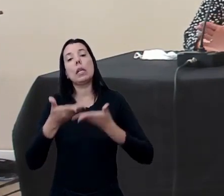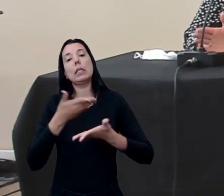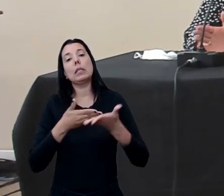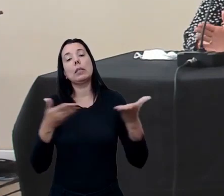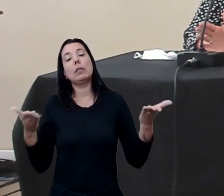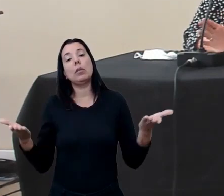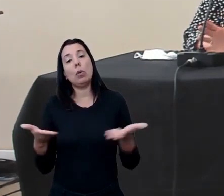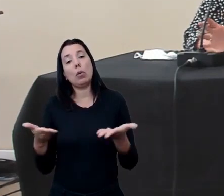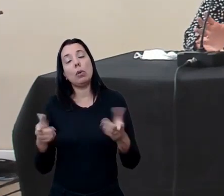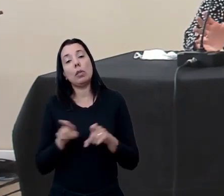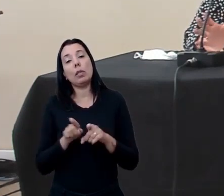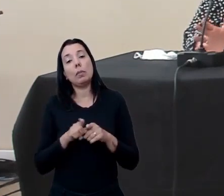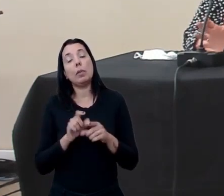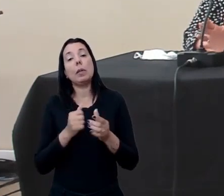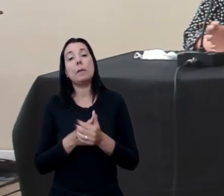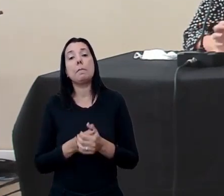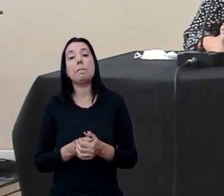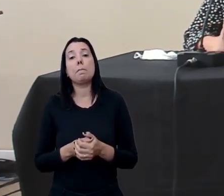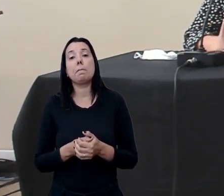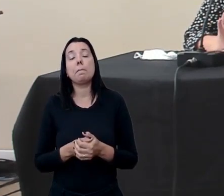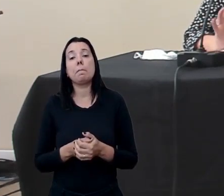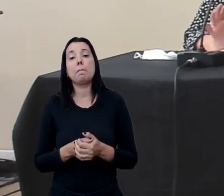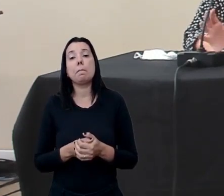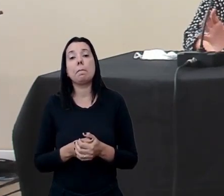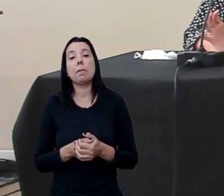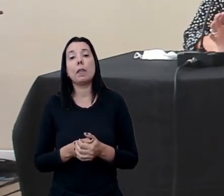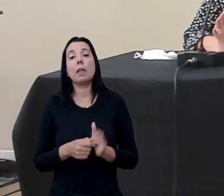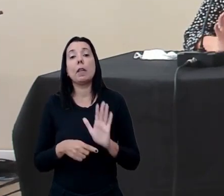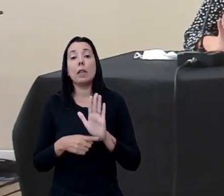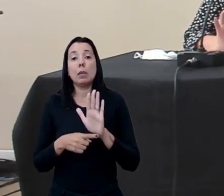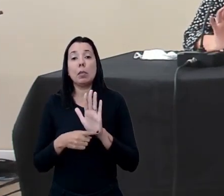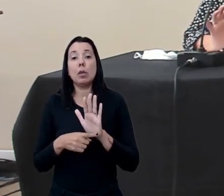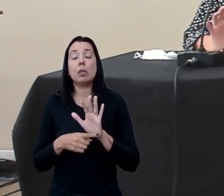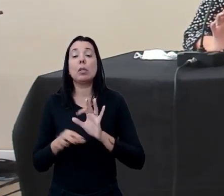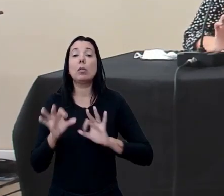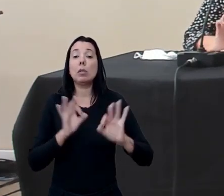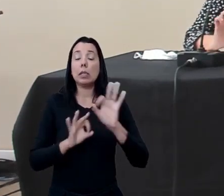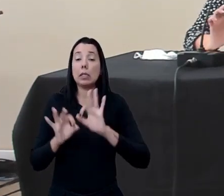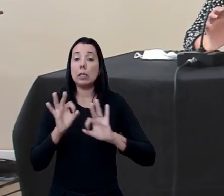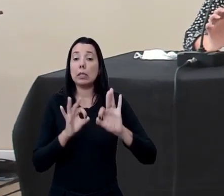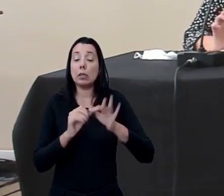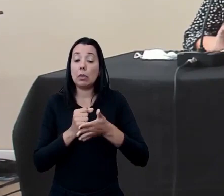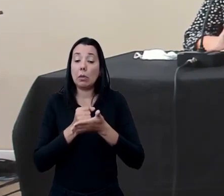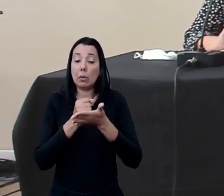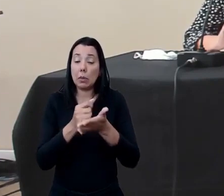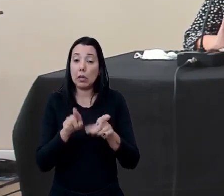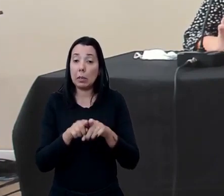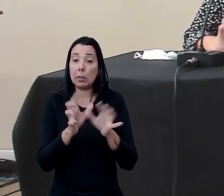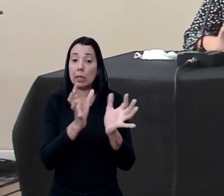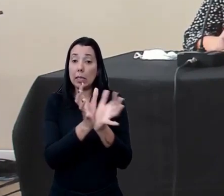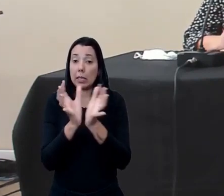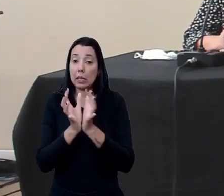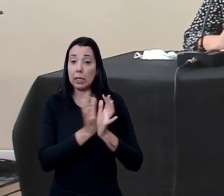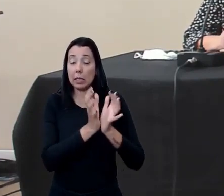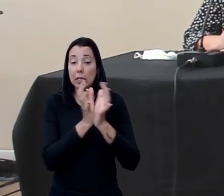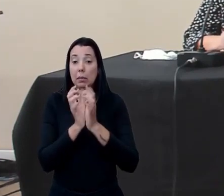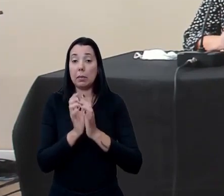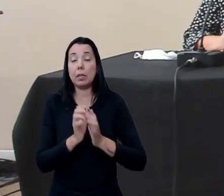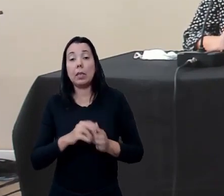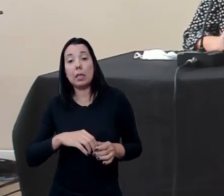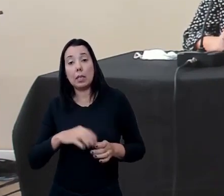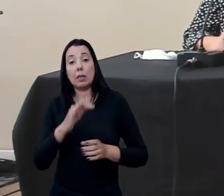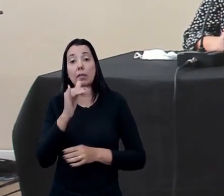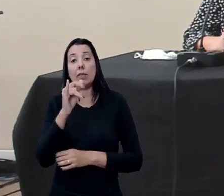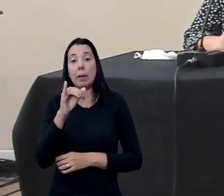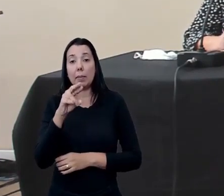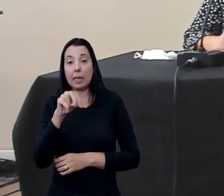momento de hoje esse acolhimento que conta com a produção e com o apoio dessa equipe que Fabiana